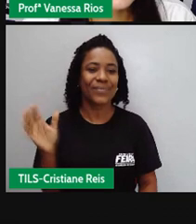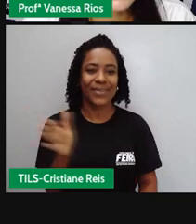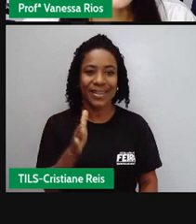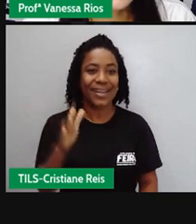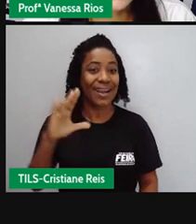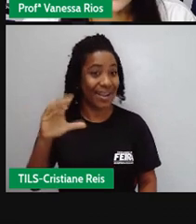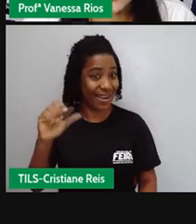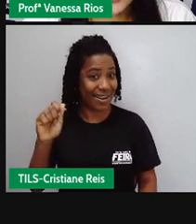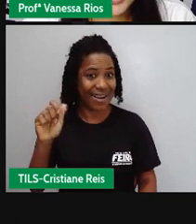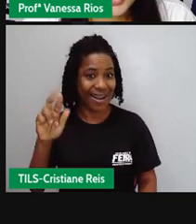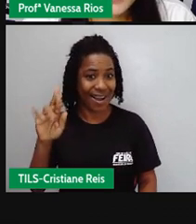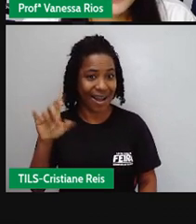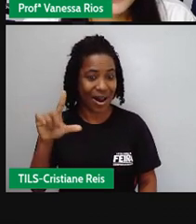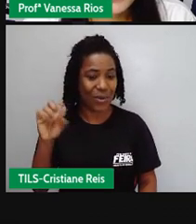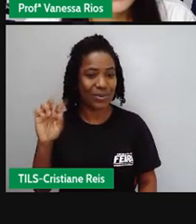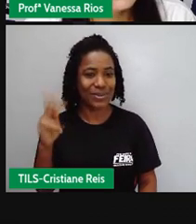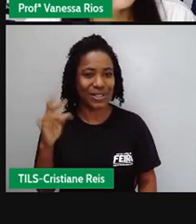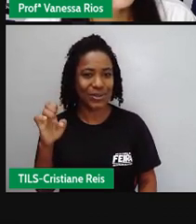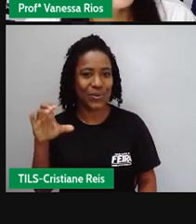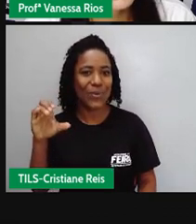Carlos Eitor Cone,